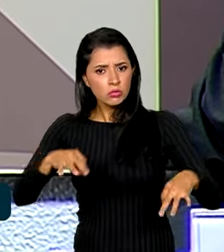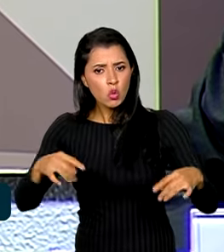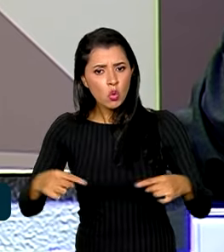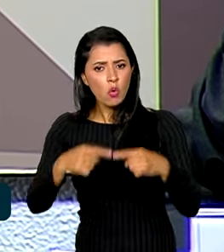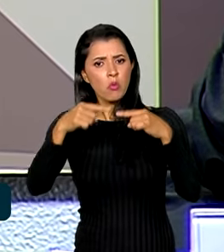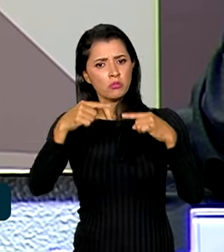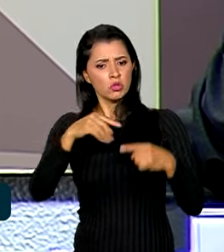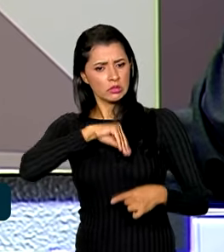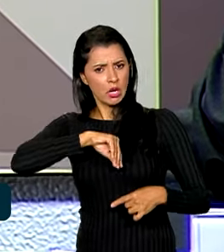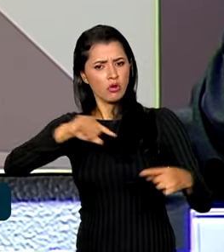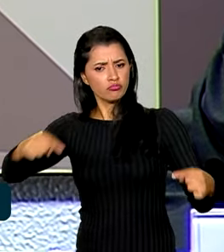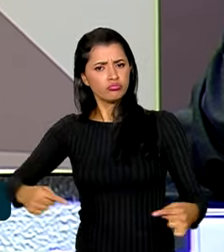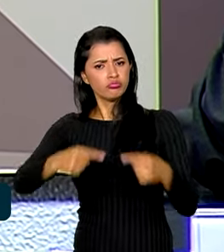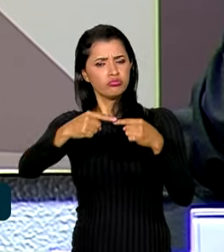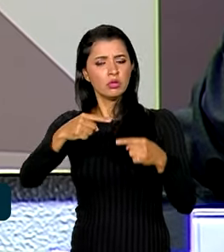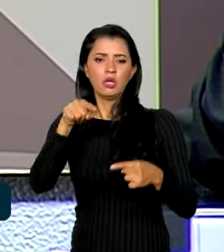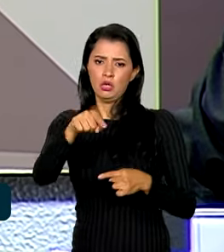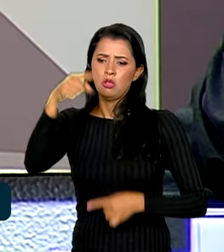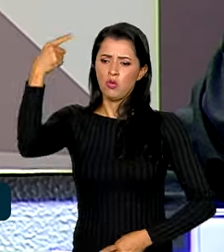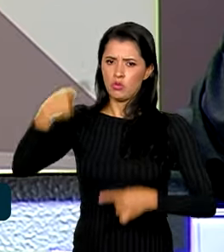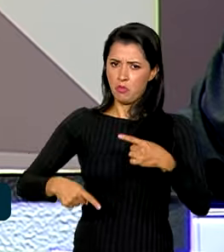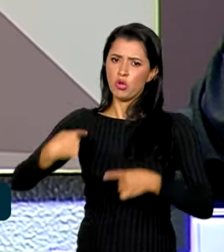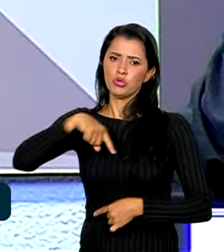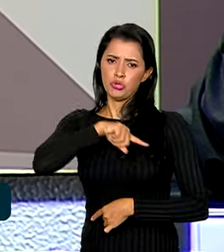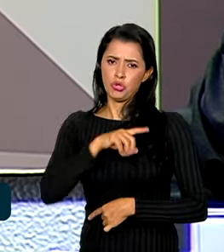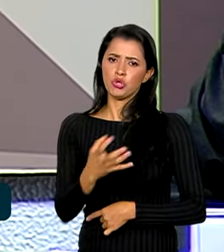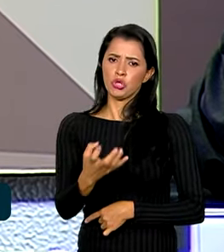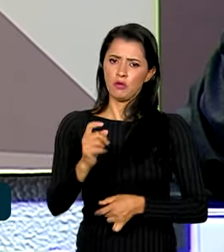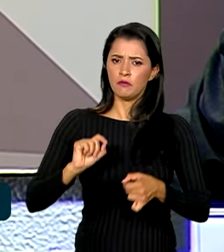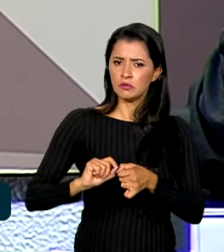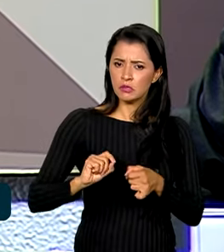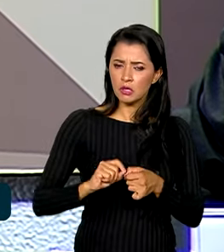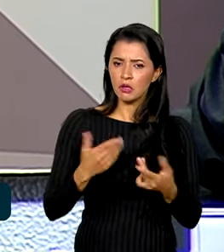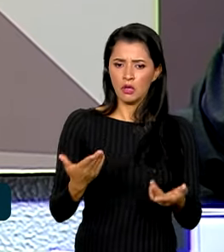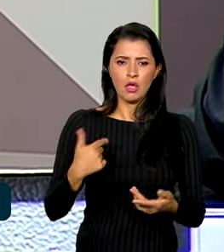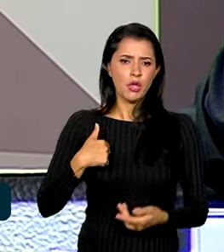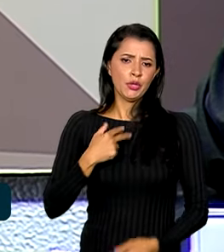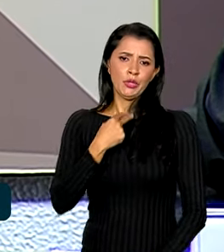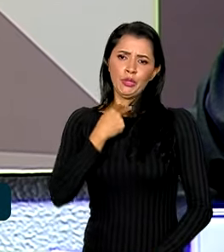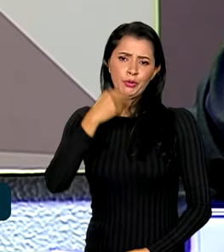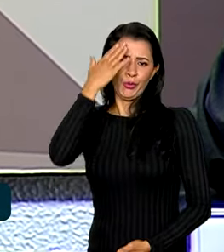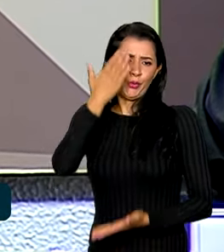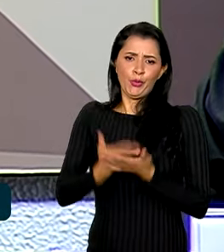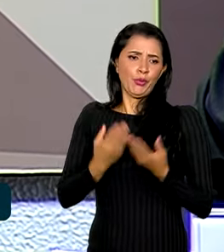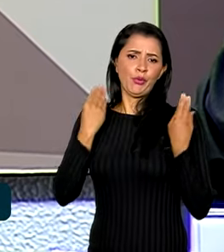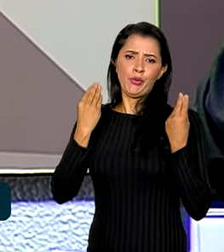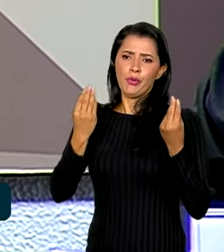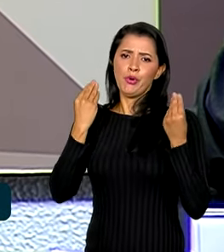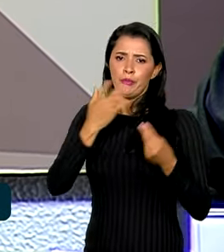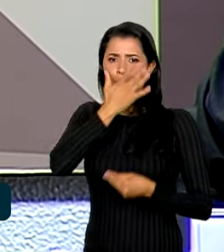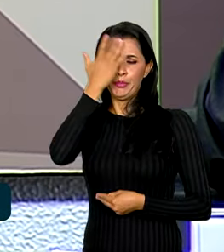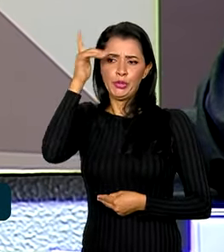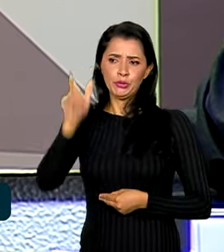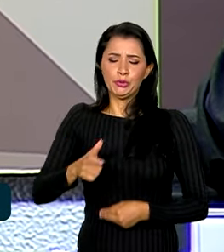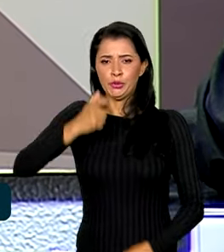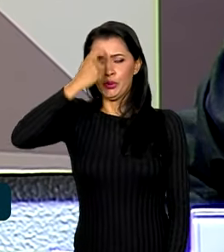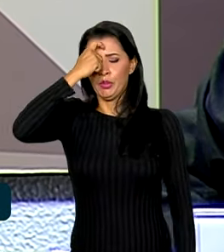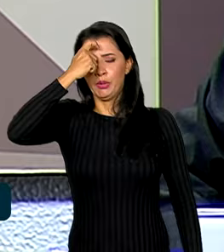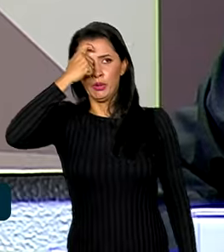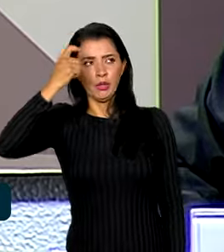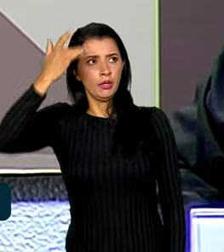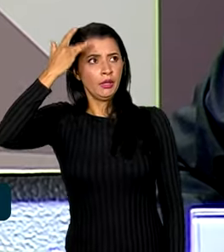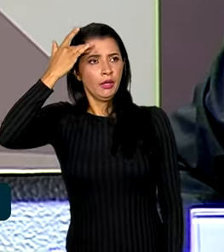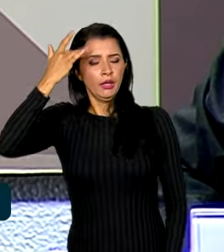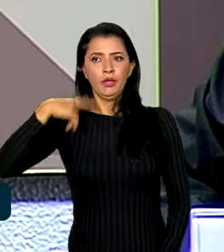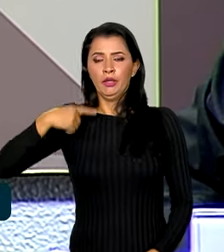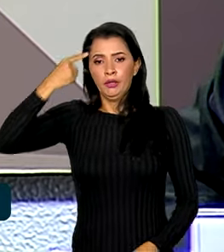salário respeitoso. Esse é o debate que nós queremos fazer. Eu não posso acreditar que alguém, em sã consciência, defenda que